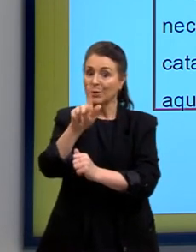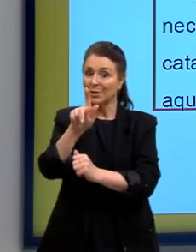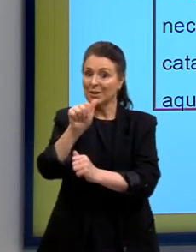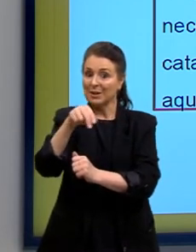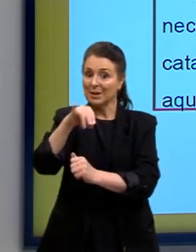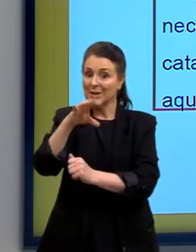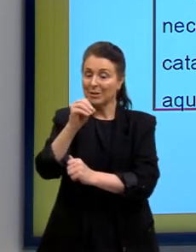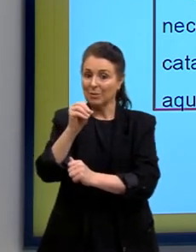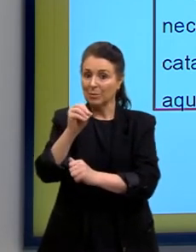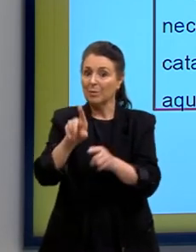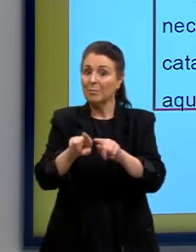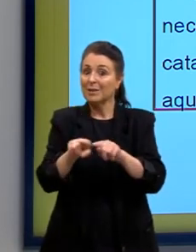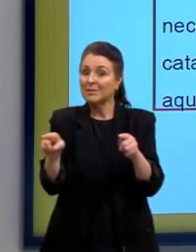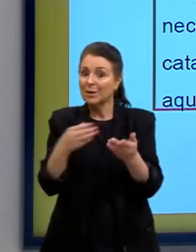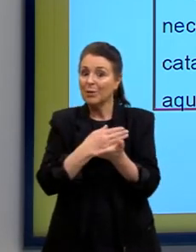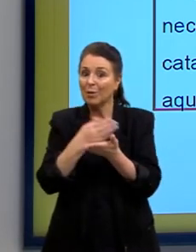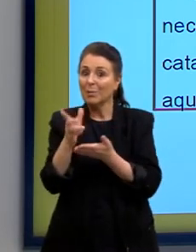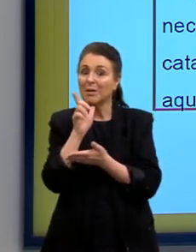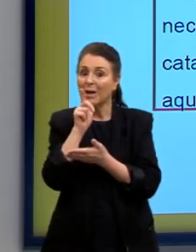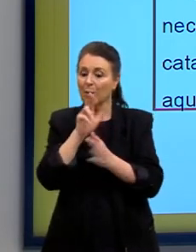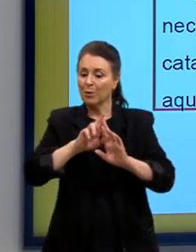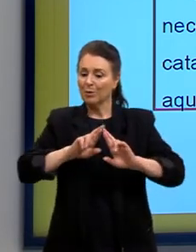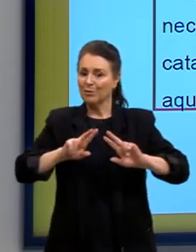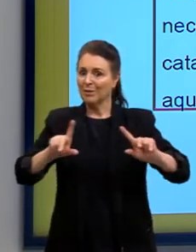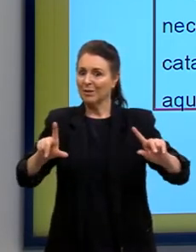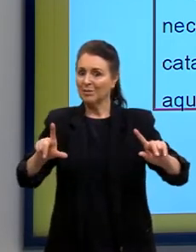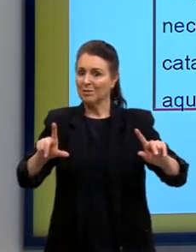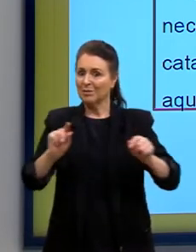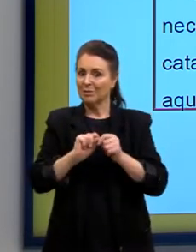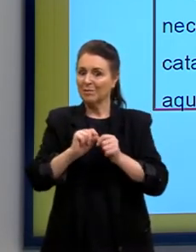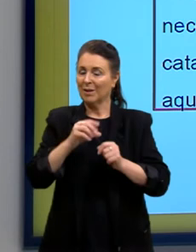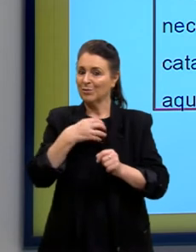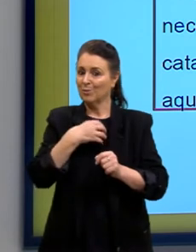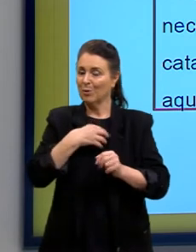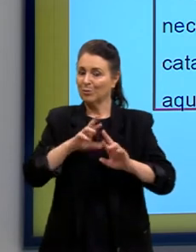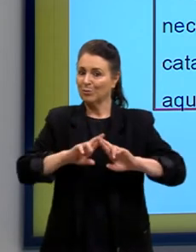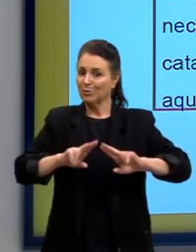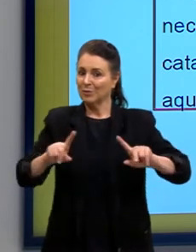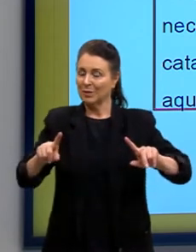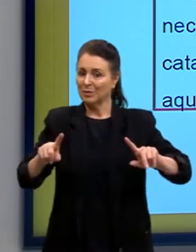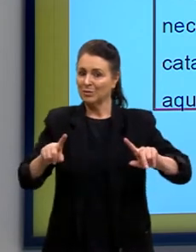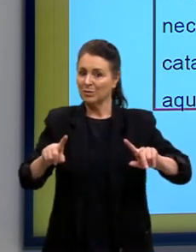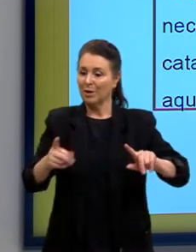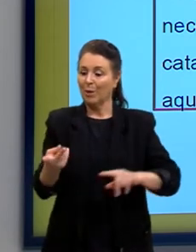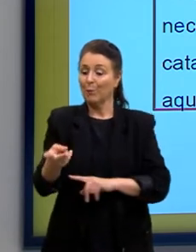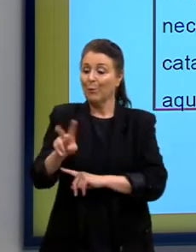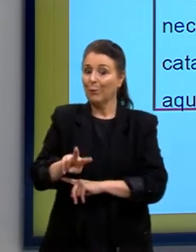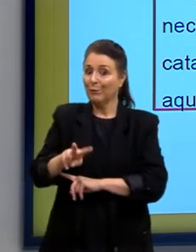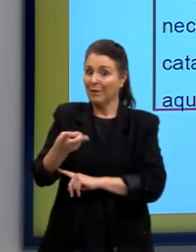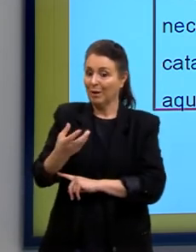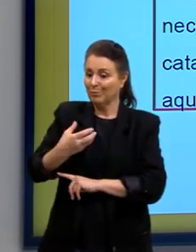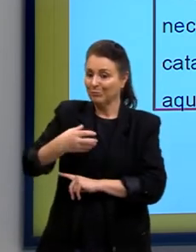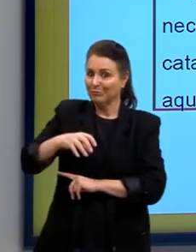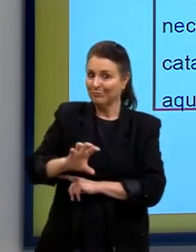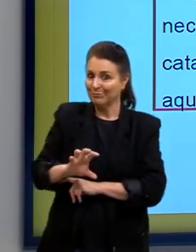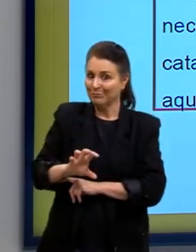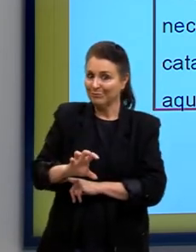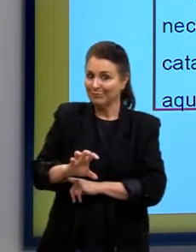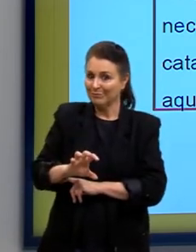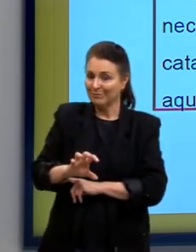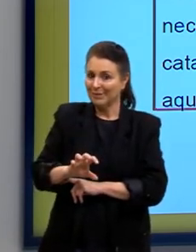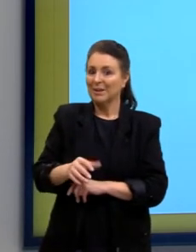formação de água se dará diferente de um modo diferente por quê? De forma contrária onde a gente viu